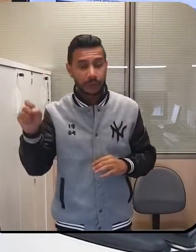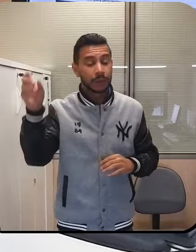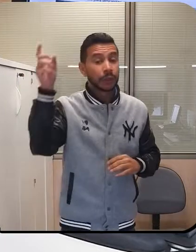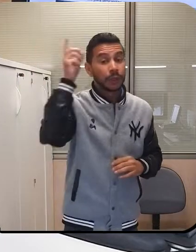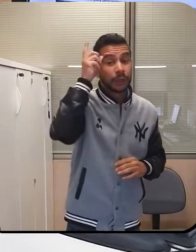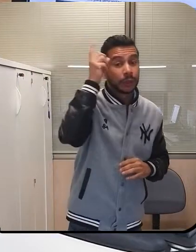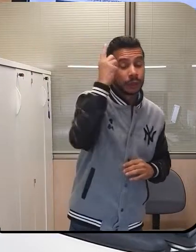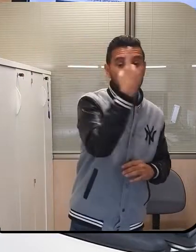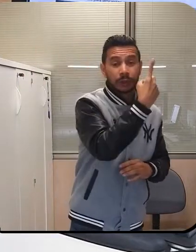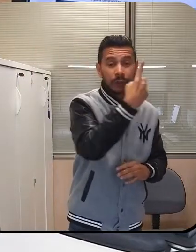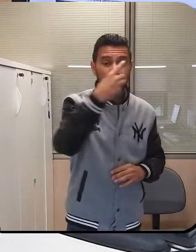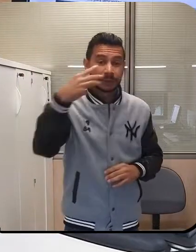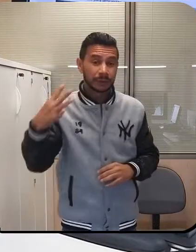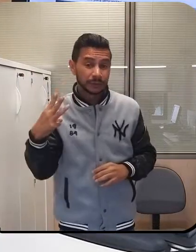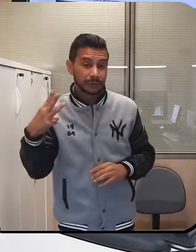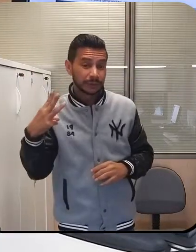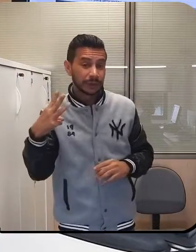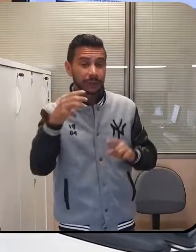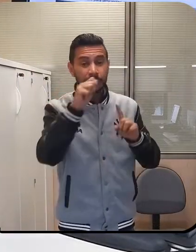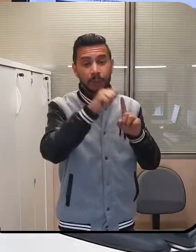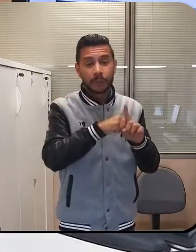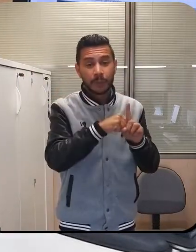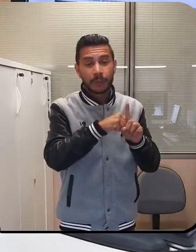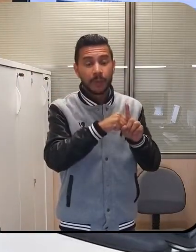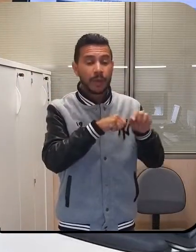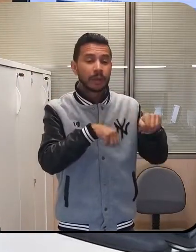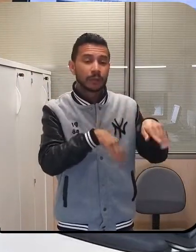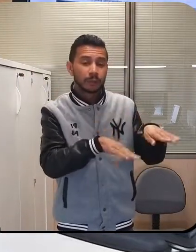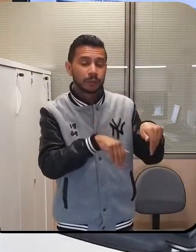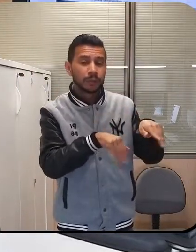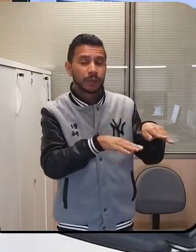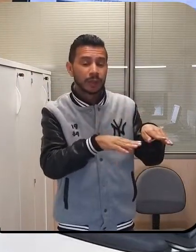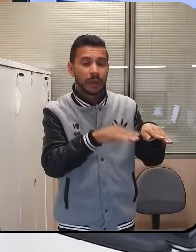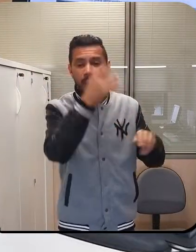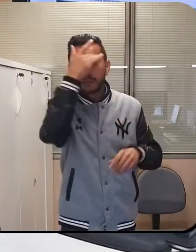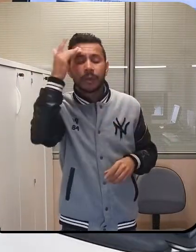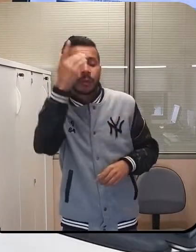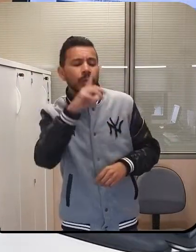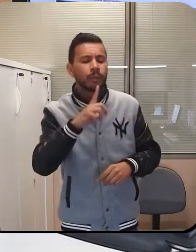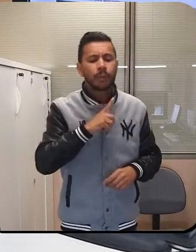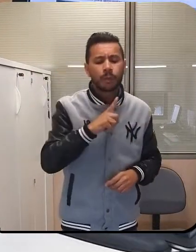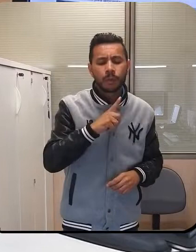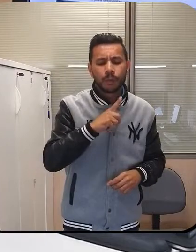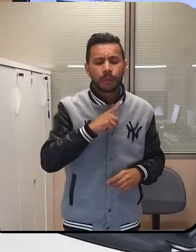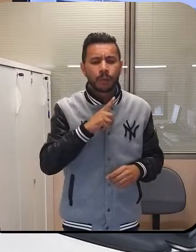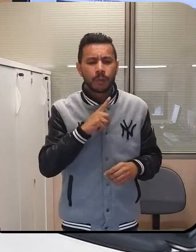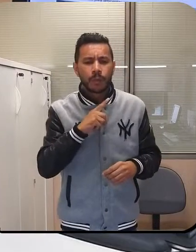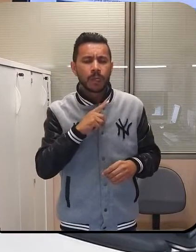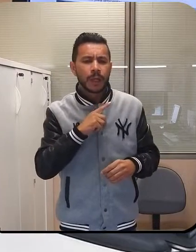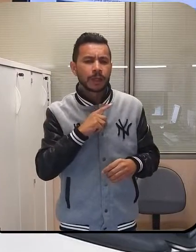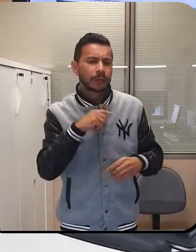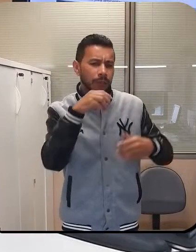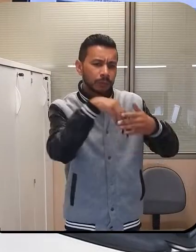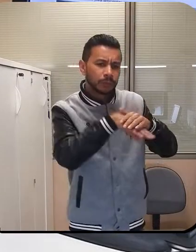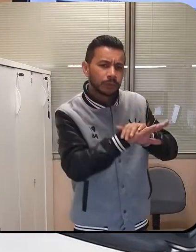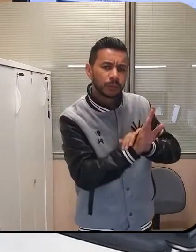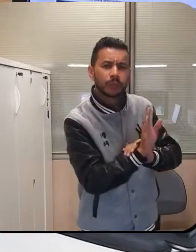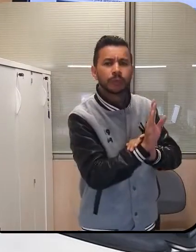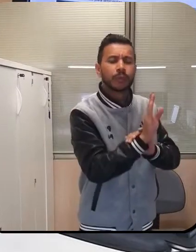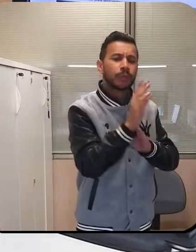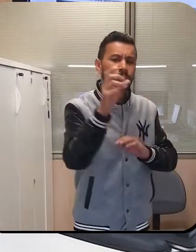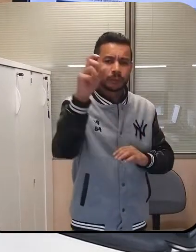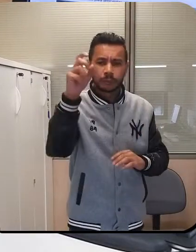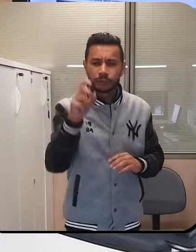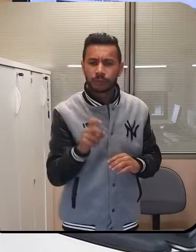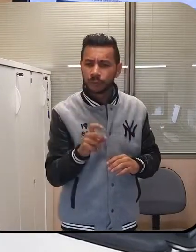13 de setembro, quem tem conta poupança na Caixa vai poder receber